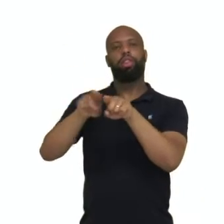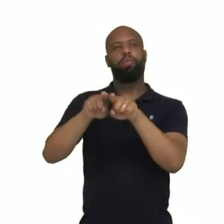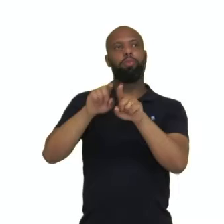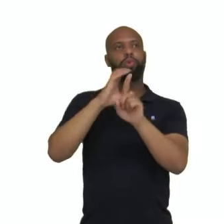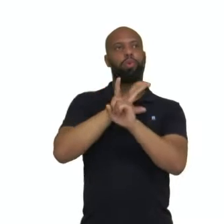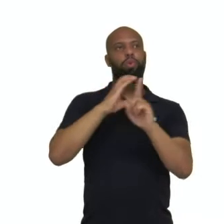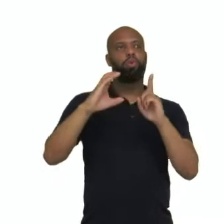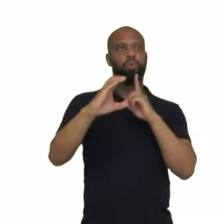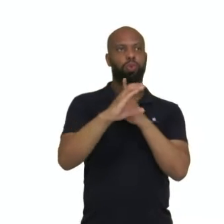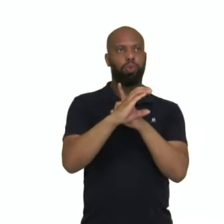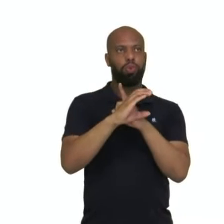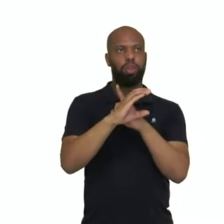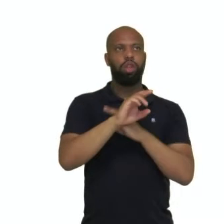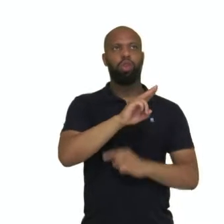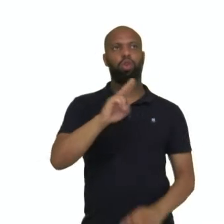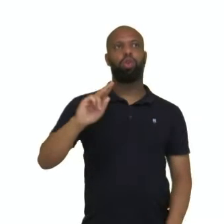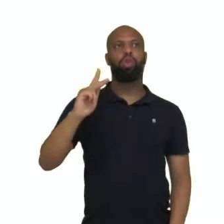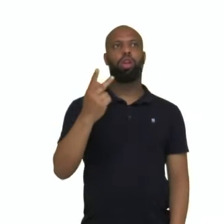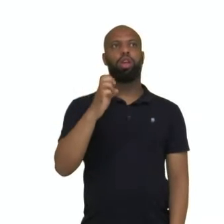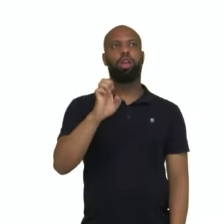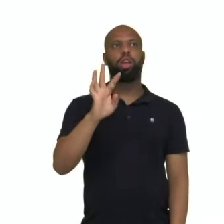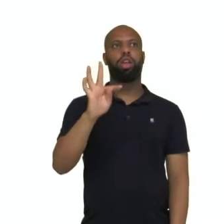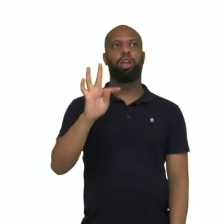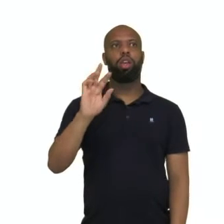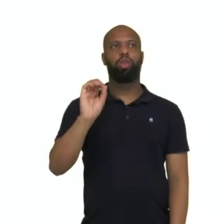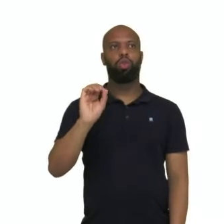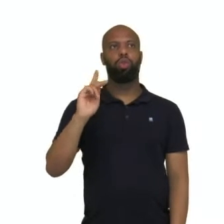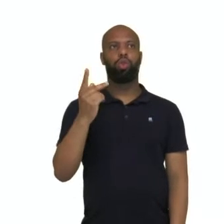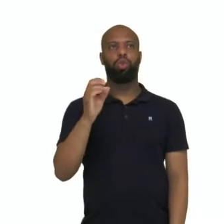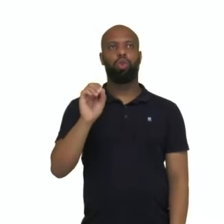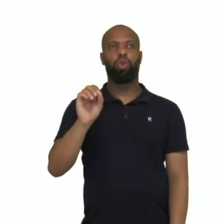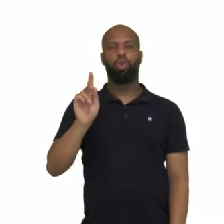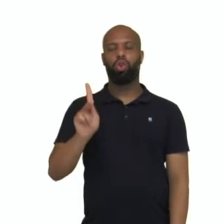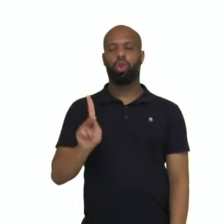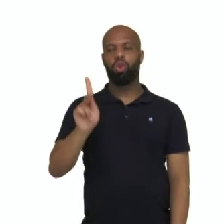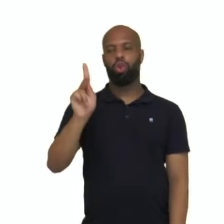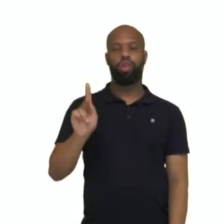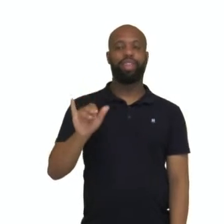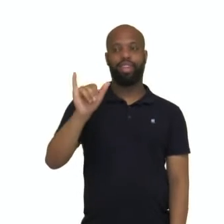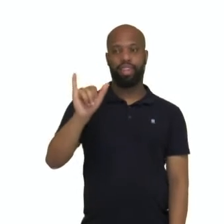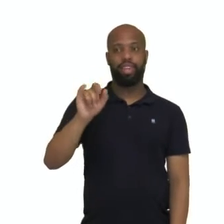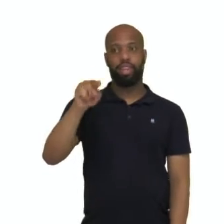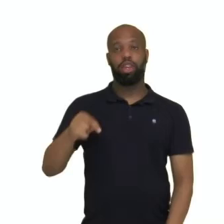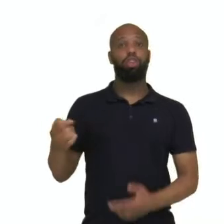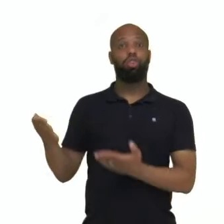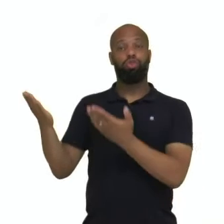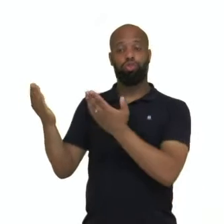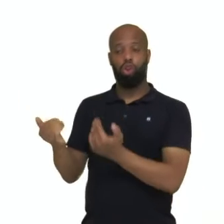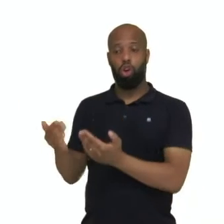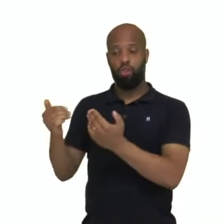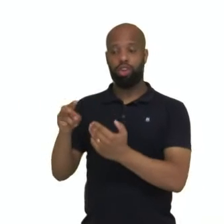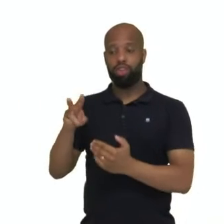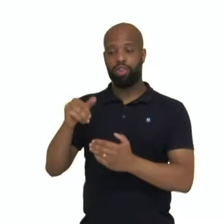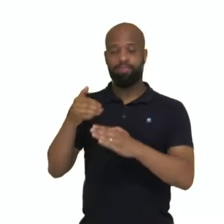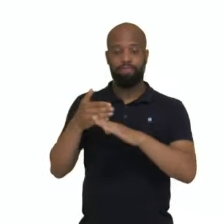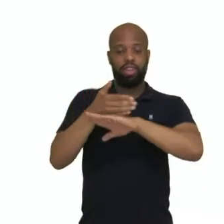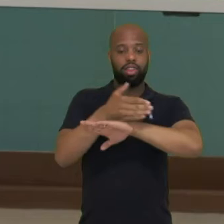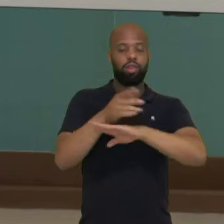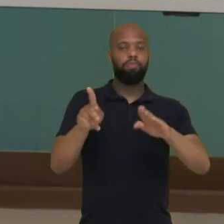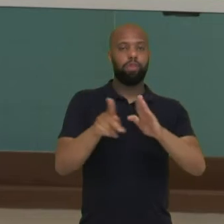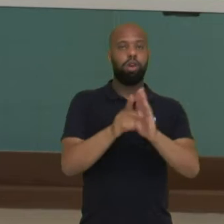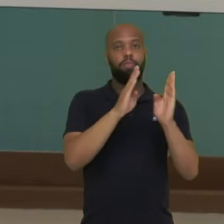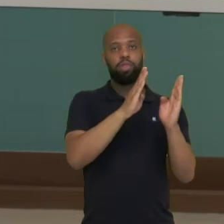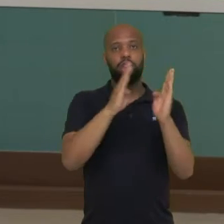chamado de Reto-Roki, onde os jovens, iniciados a fase adulta, ficam um tempo se